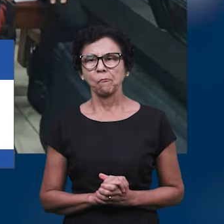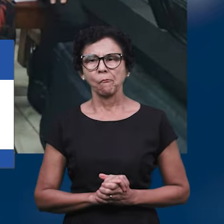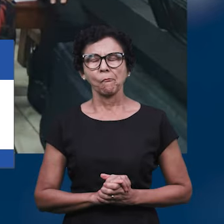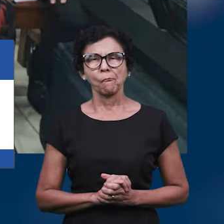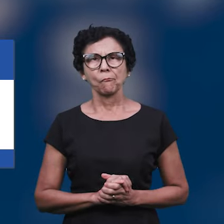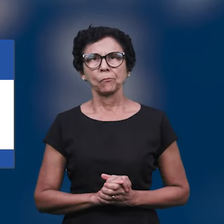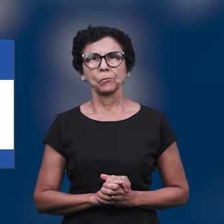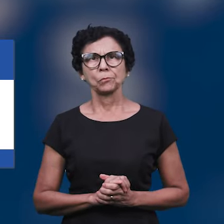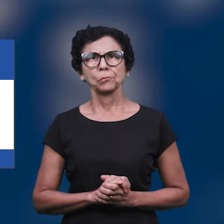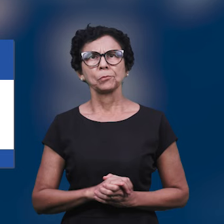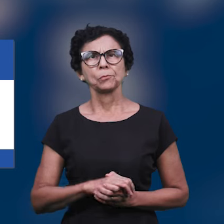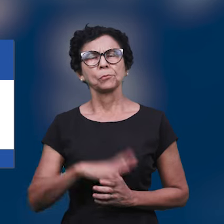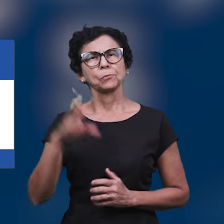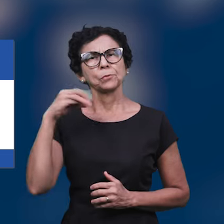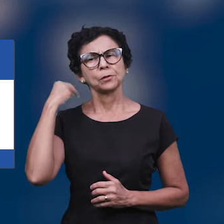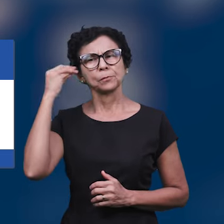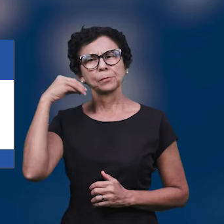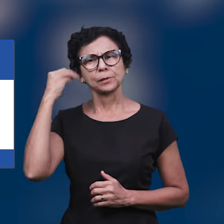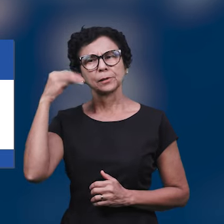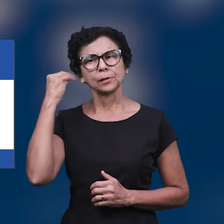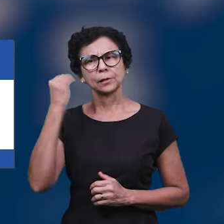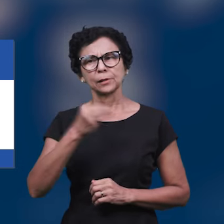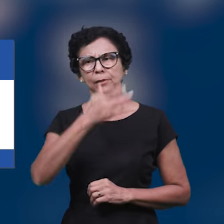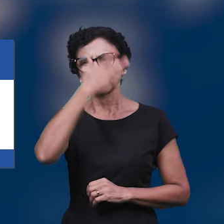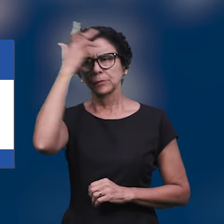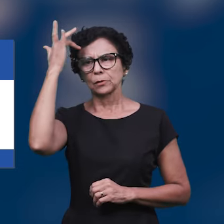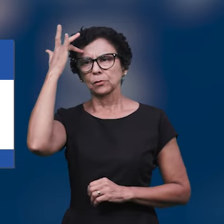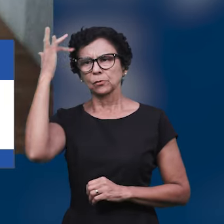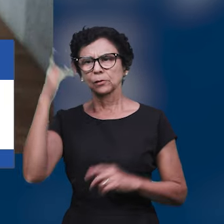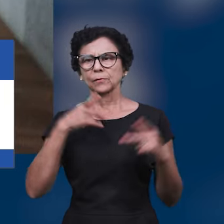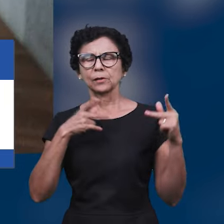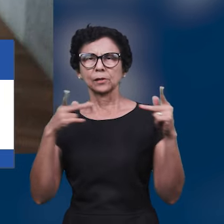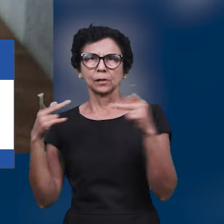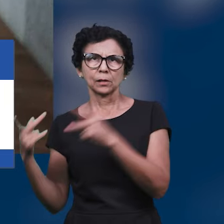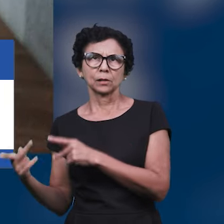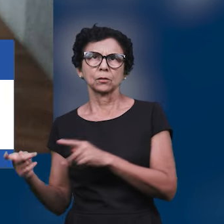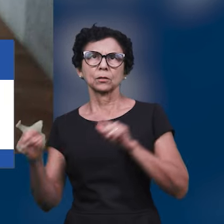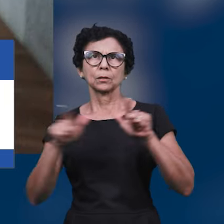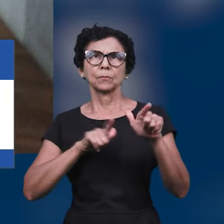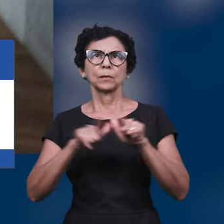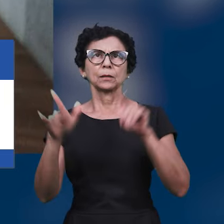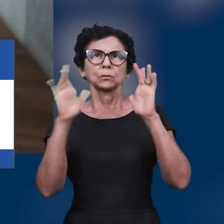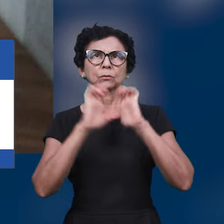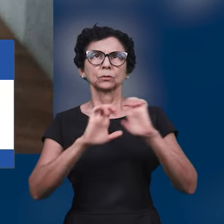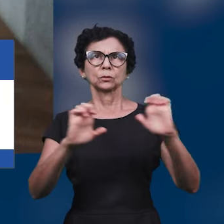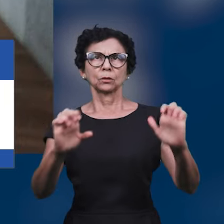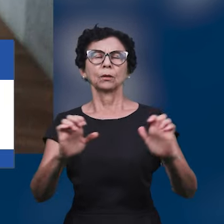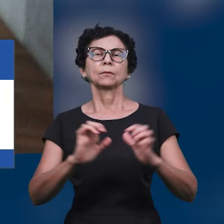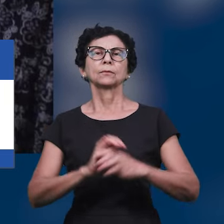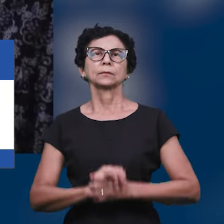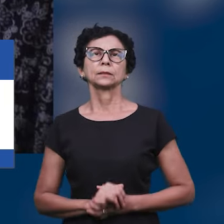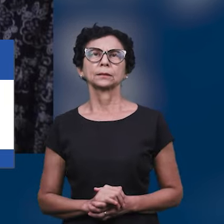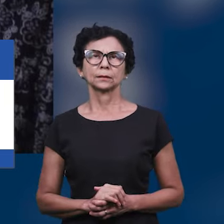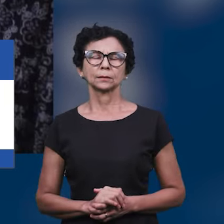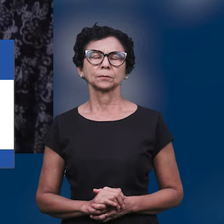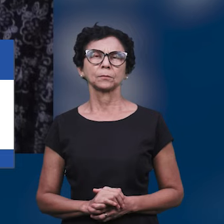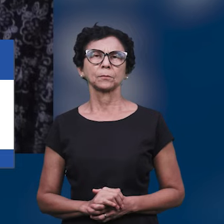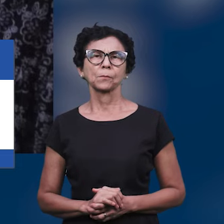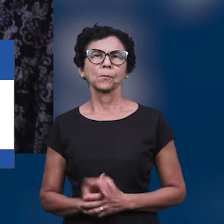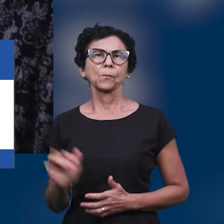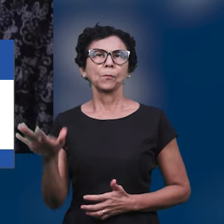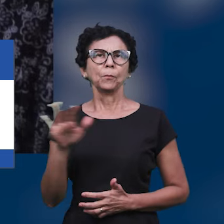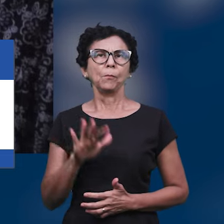relato de muitas experiências que os visitantes receberam. Trabalho com os jovens da ICM da região de Nova